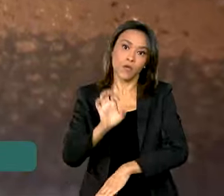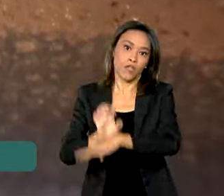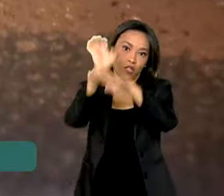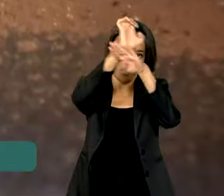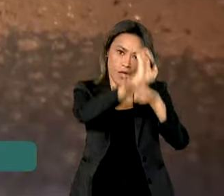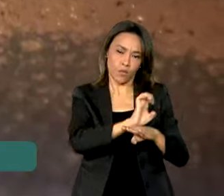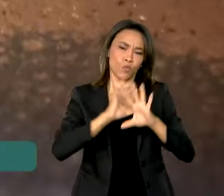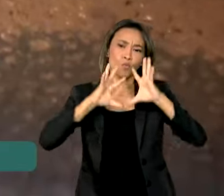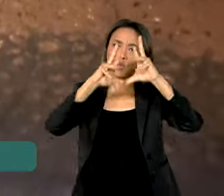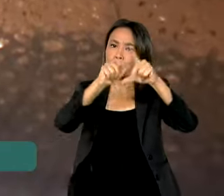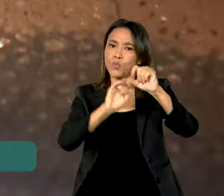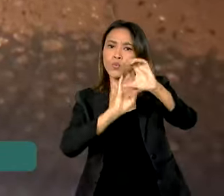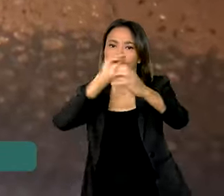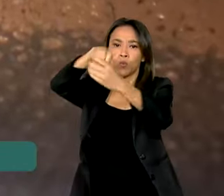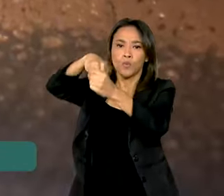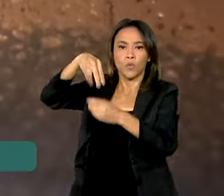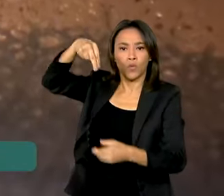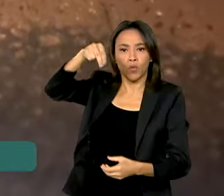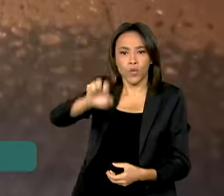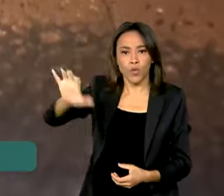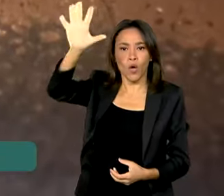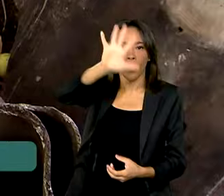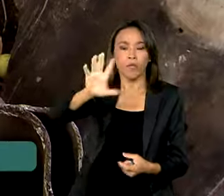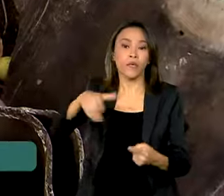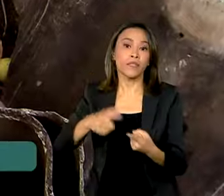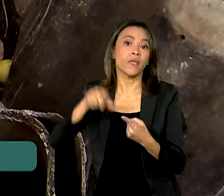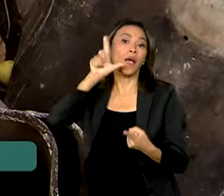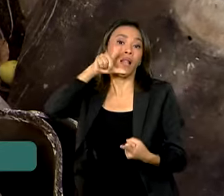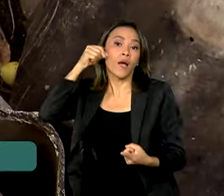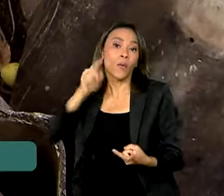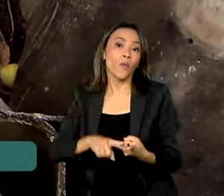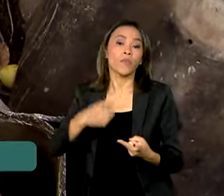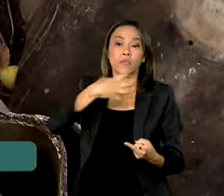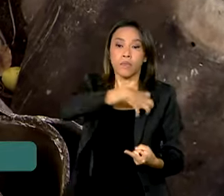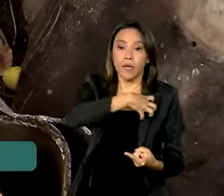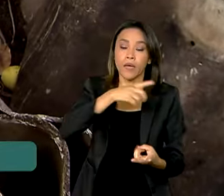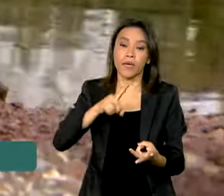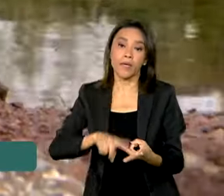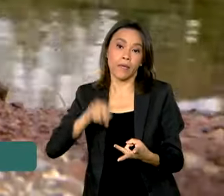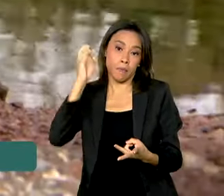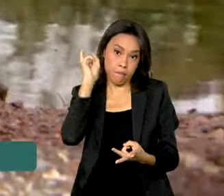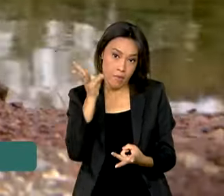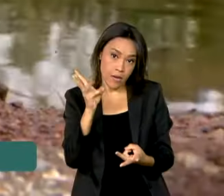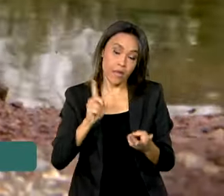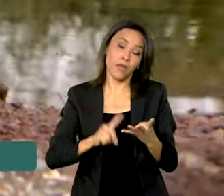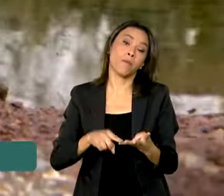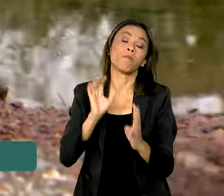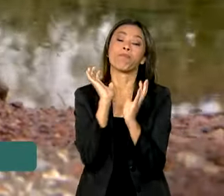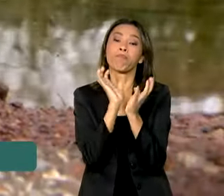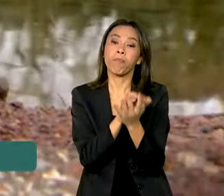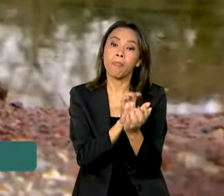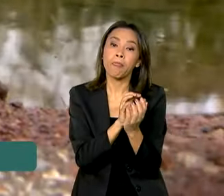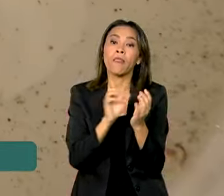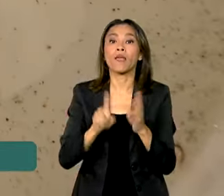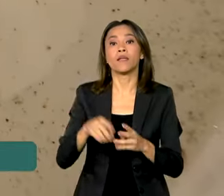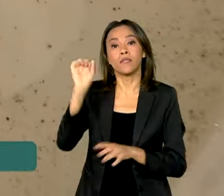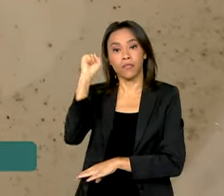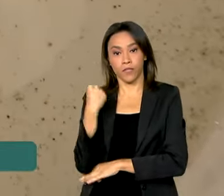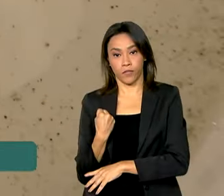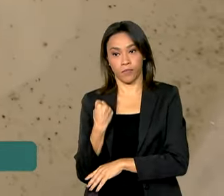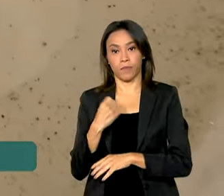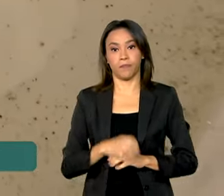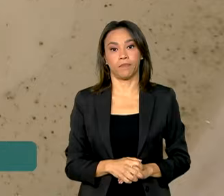todos na região nordeste. São eles Alagoas, Bahia, Maranhão, Pernambuco e Sergipe.